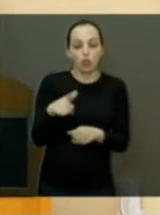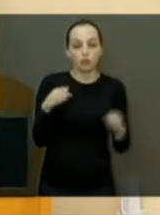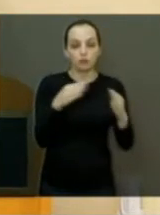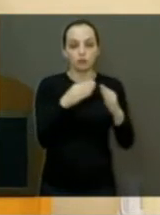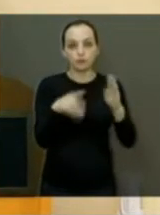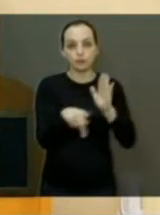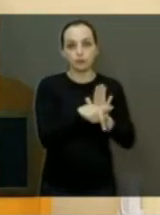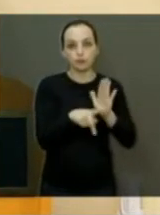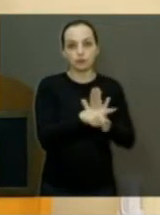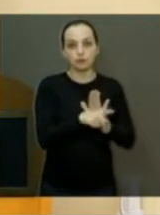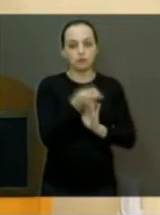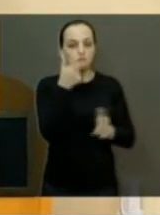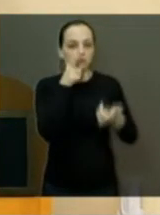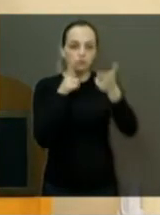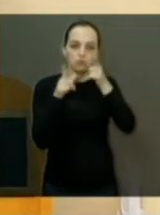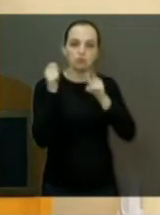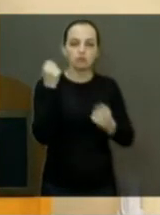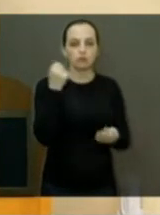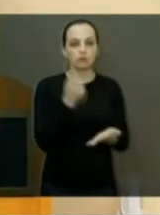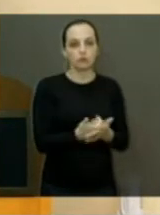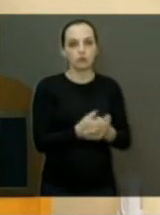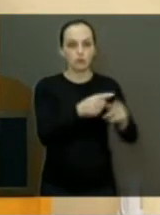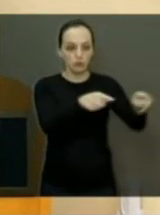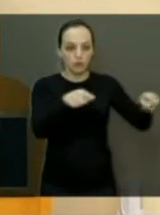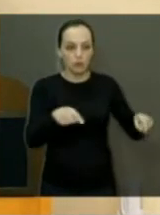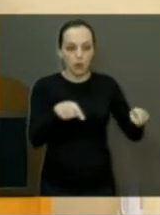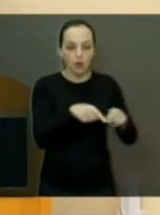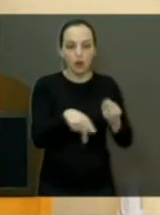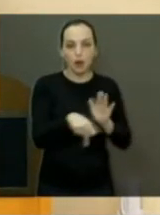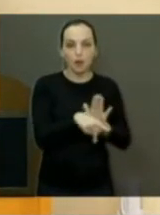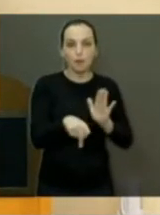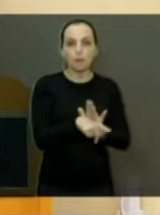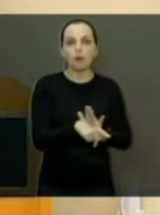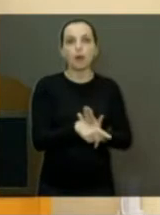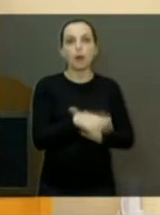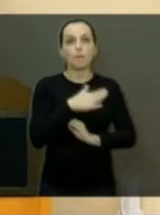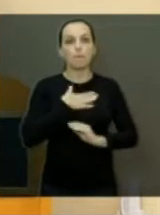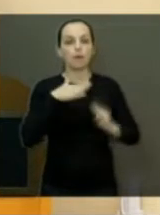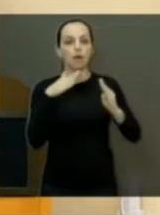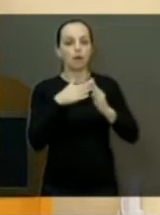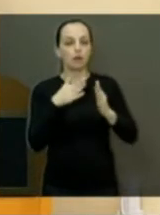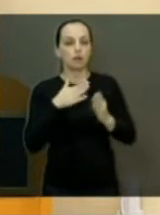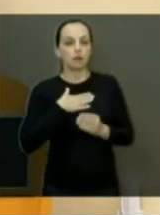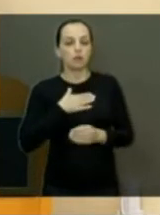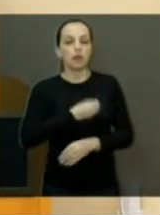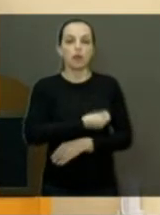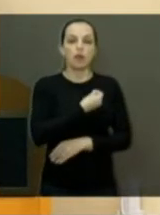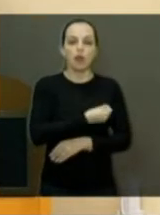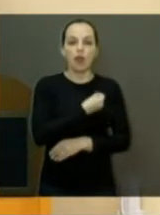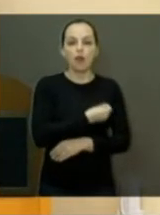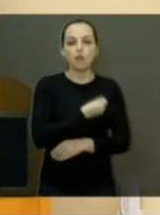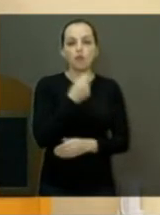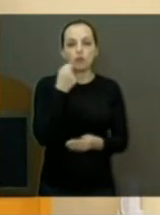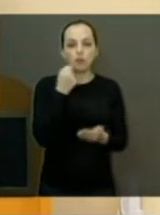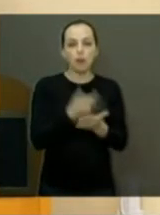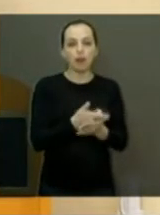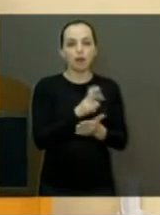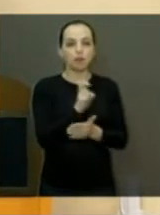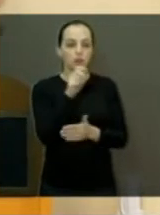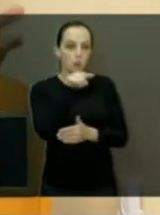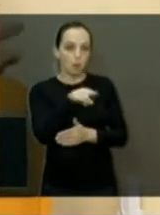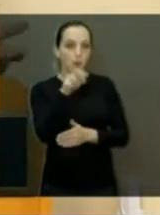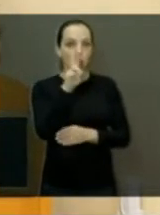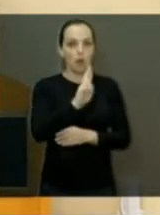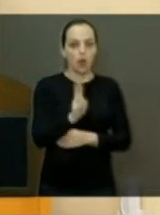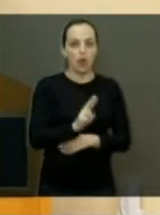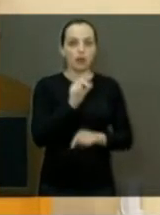ninguém conseguia comprar... Na época, Minha Casa Minha Vida era 5.000, ele comprava um terreno de 200 metros quadrados, ninguém queria